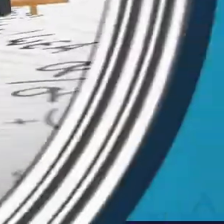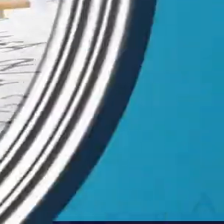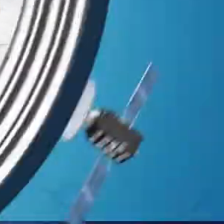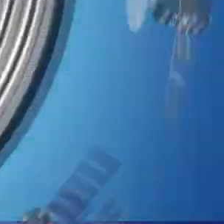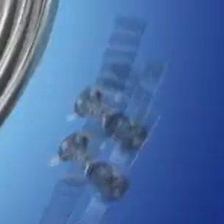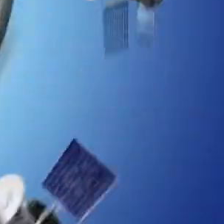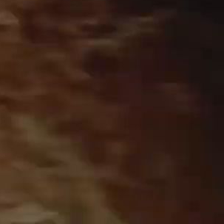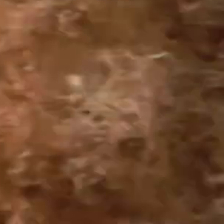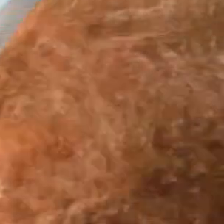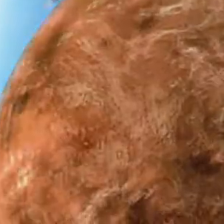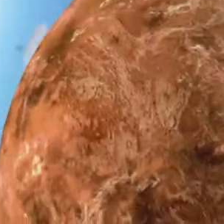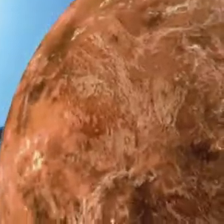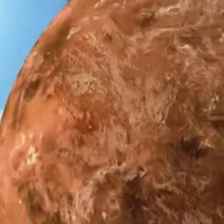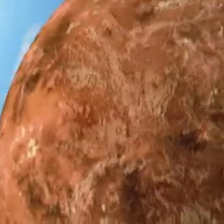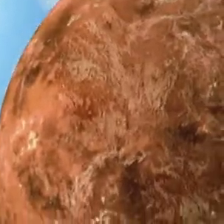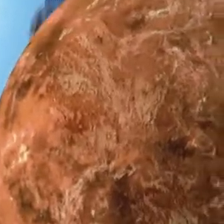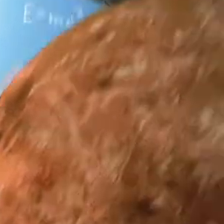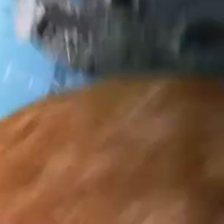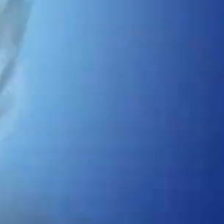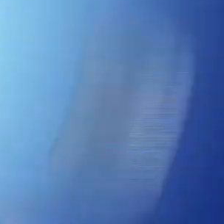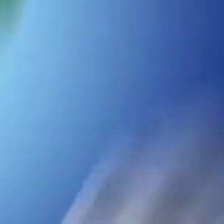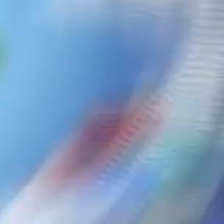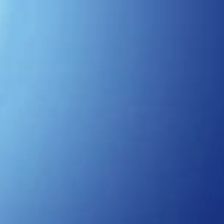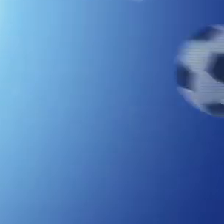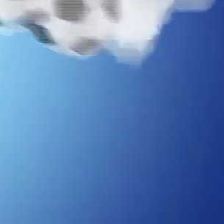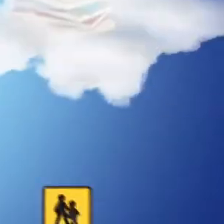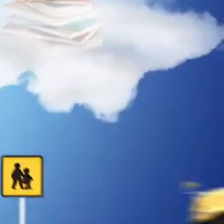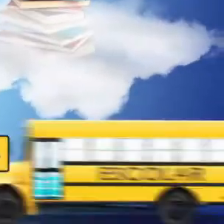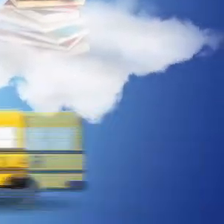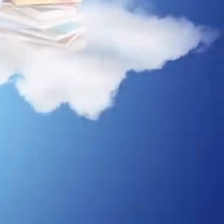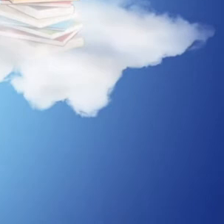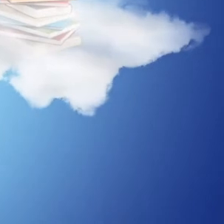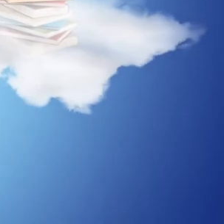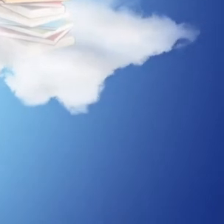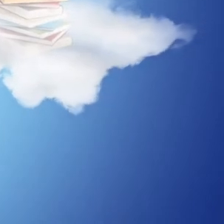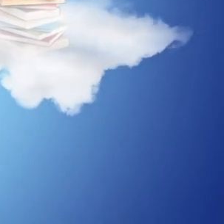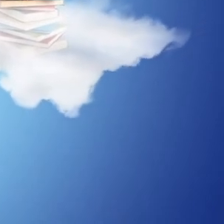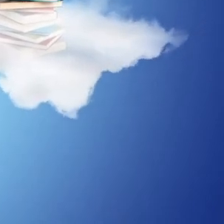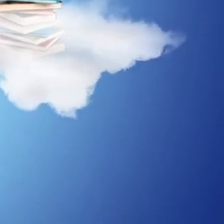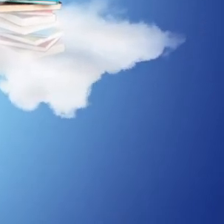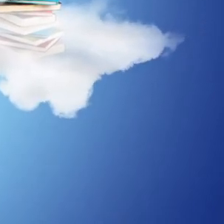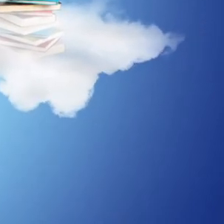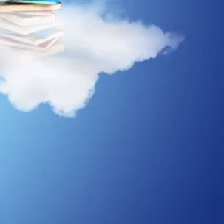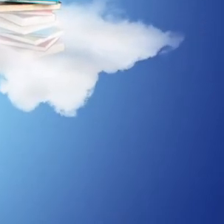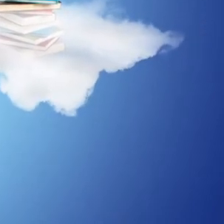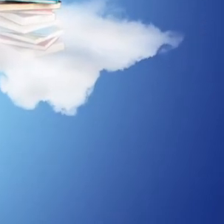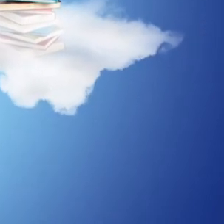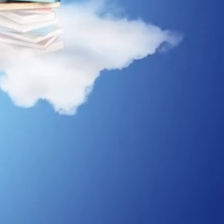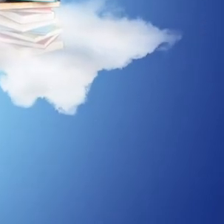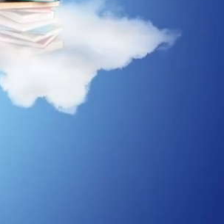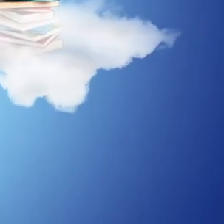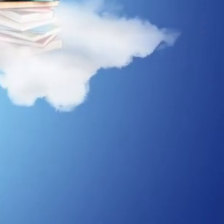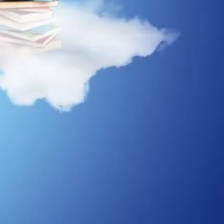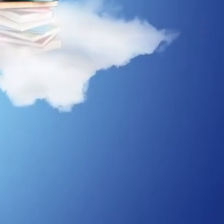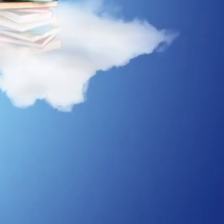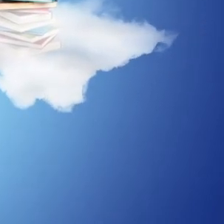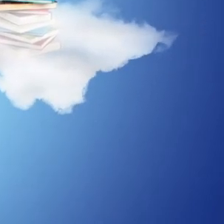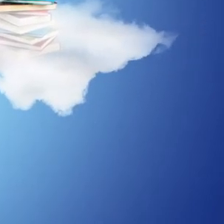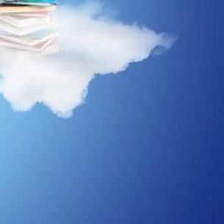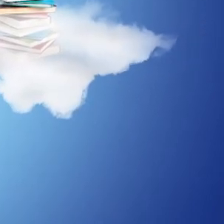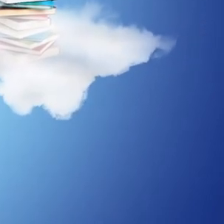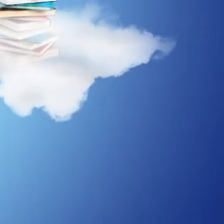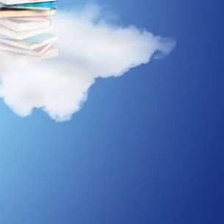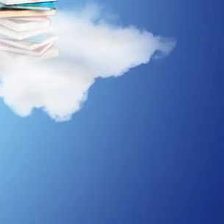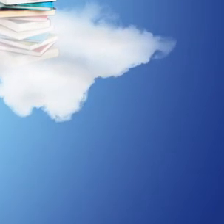Legendas Pedro